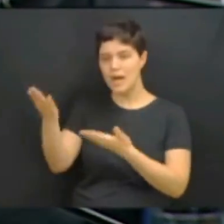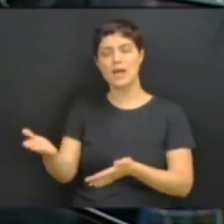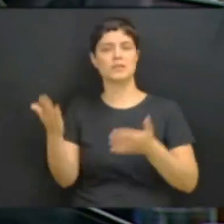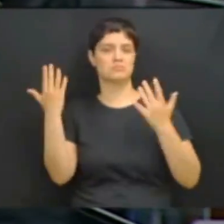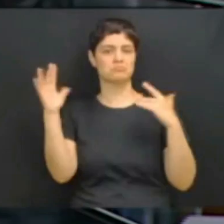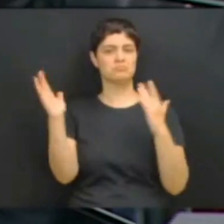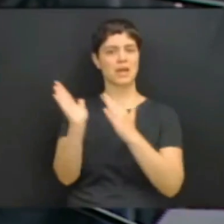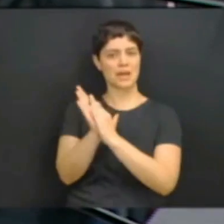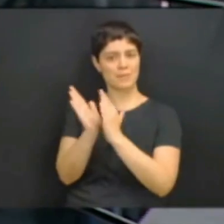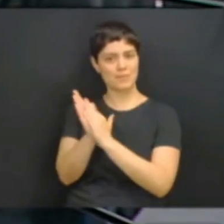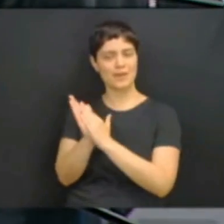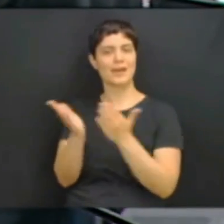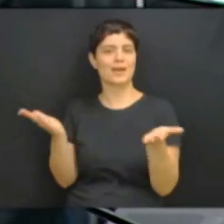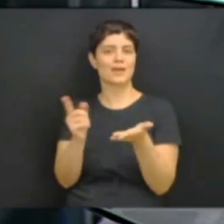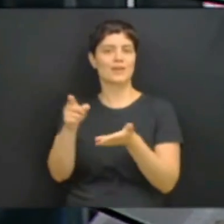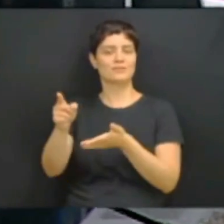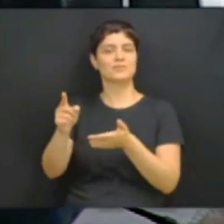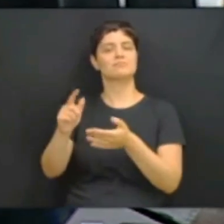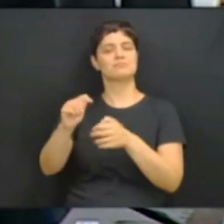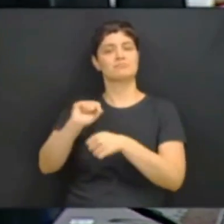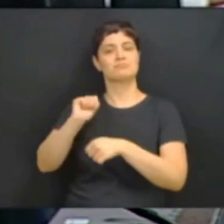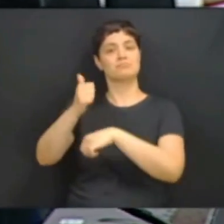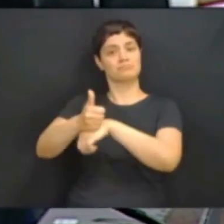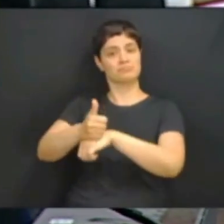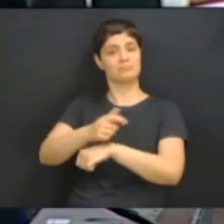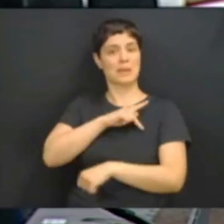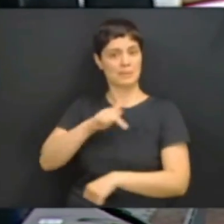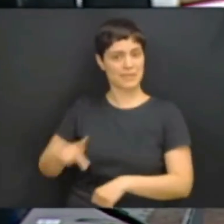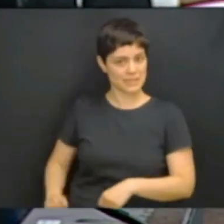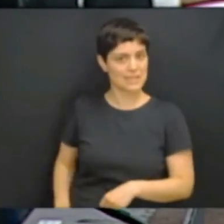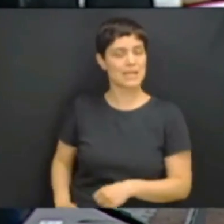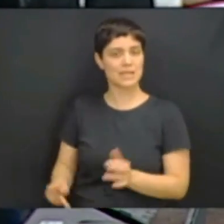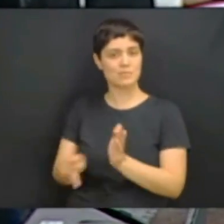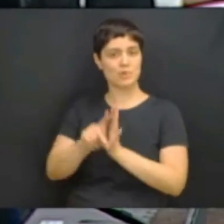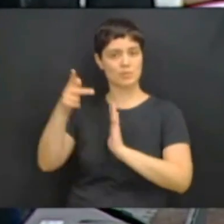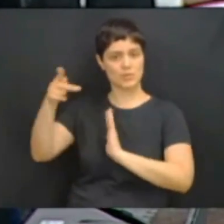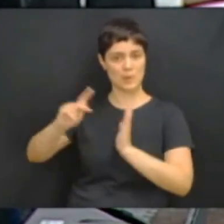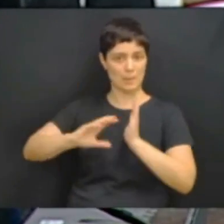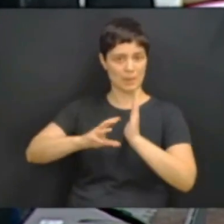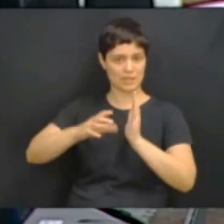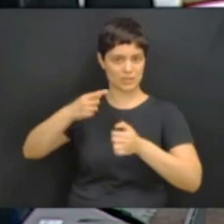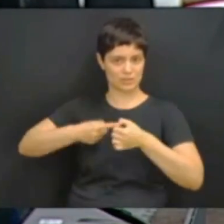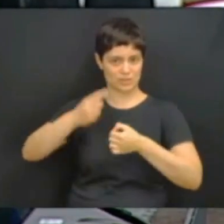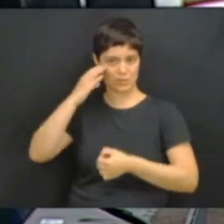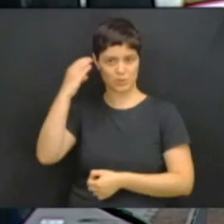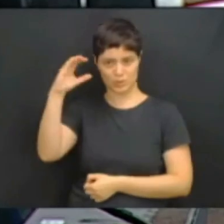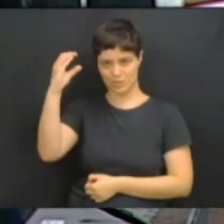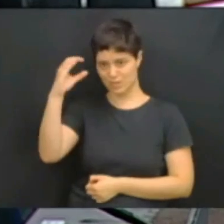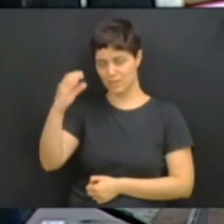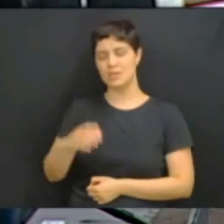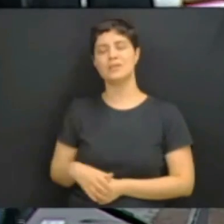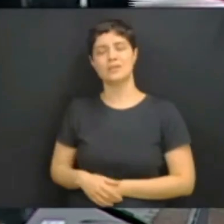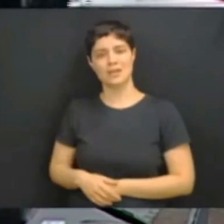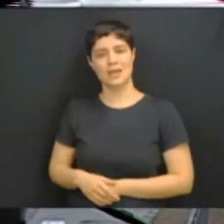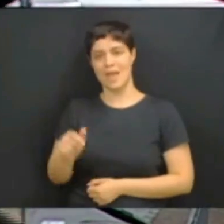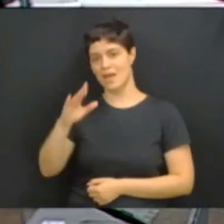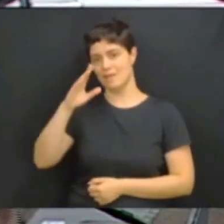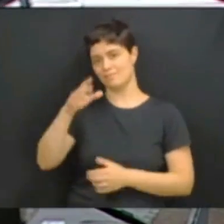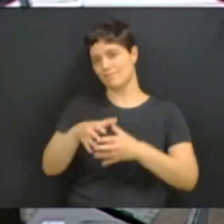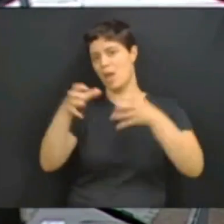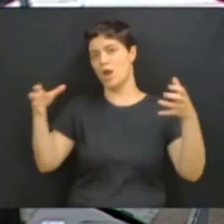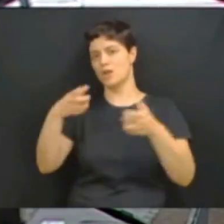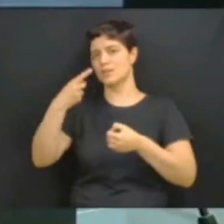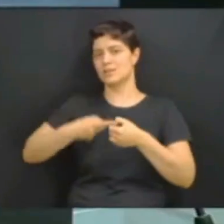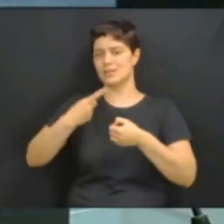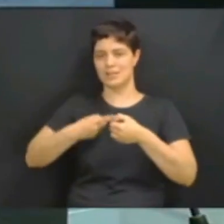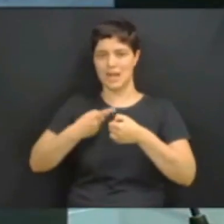sua condução à presidência do Podemos em Curitiba, principal cidade, principal município